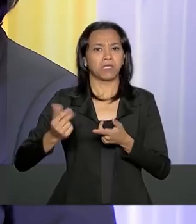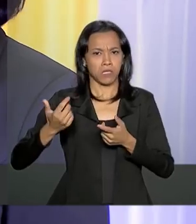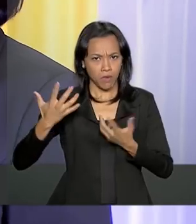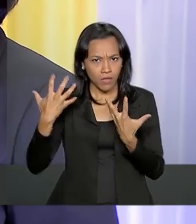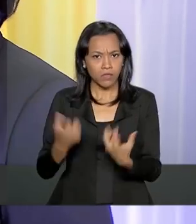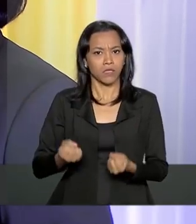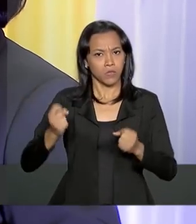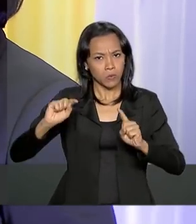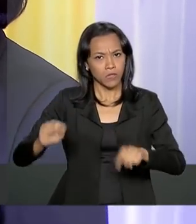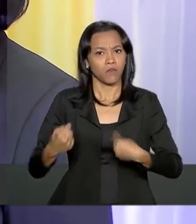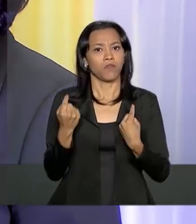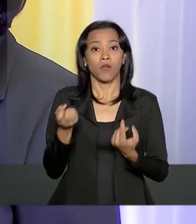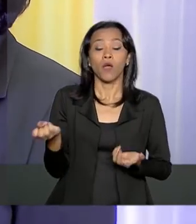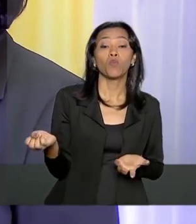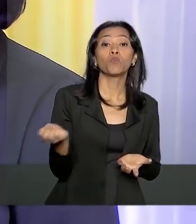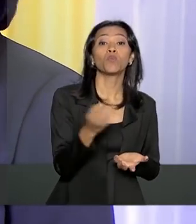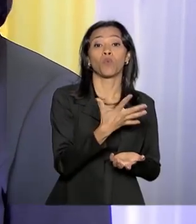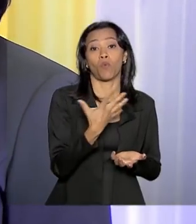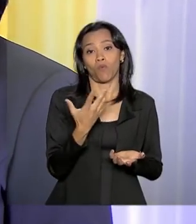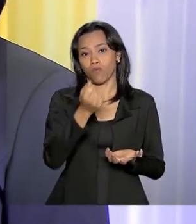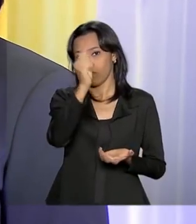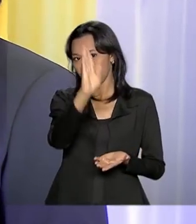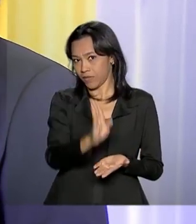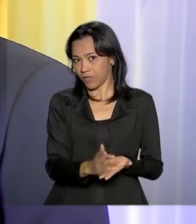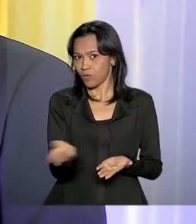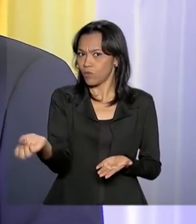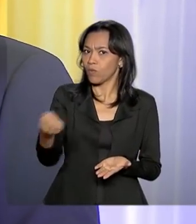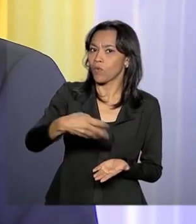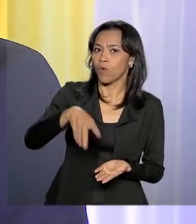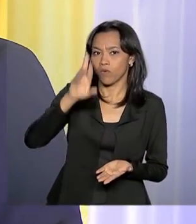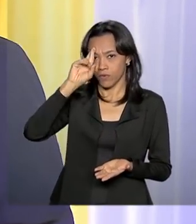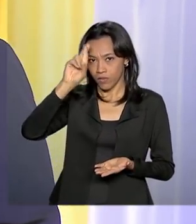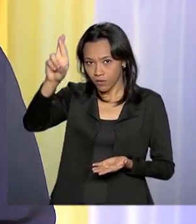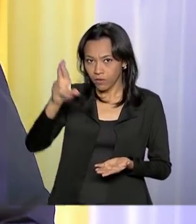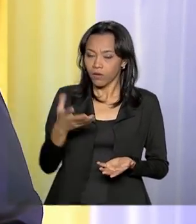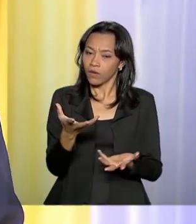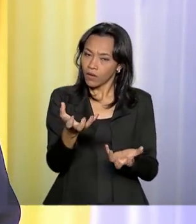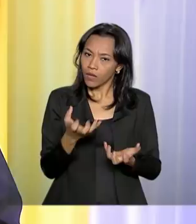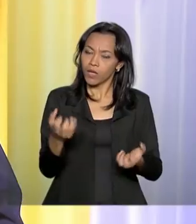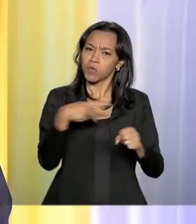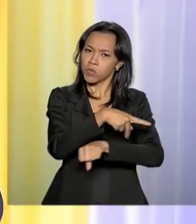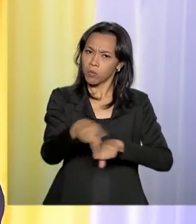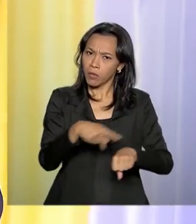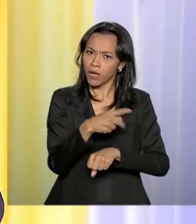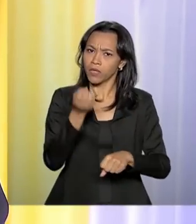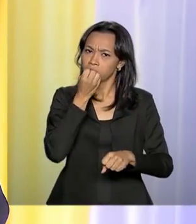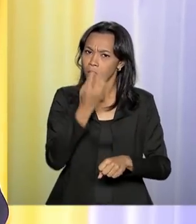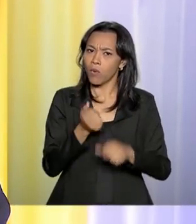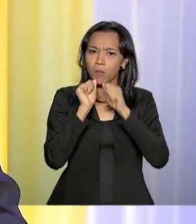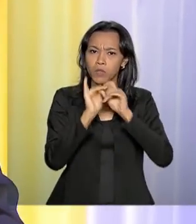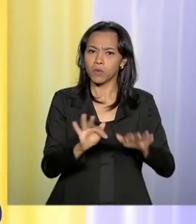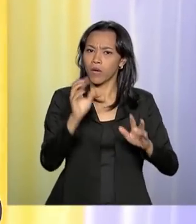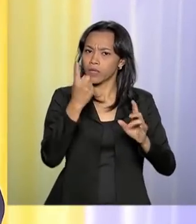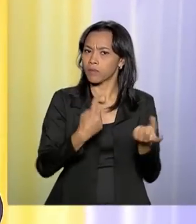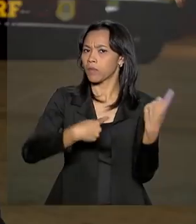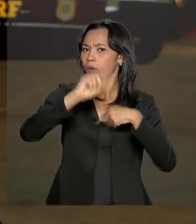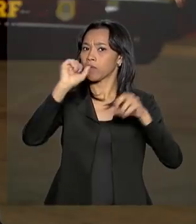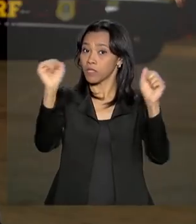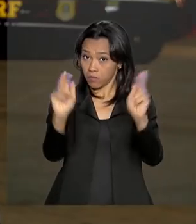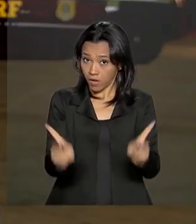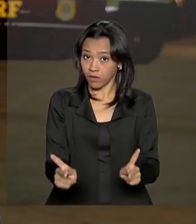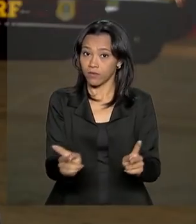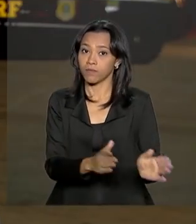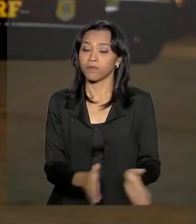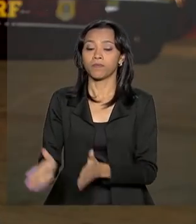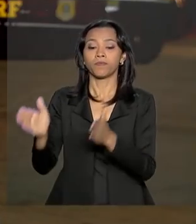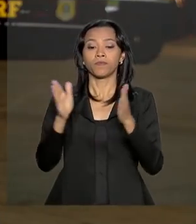é uma nova Polícia Rodoviária Federal com um novo diretor. Queremos uma nação grande, próspera, abençoada, em paz. Com